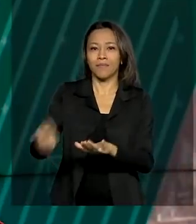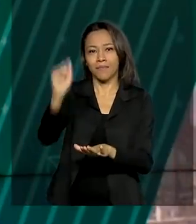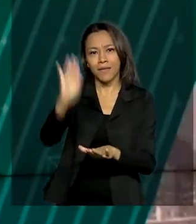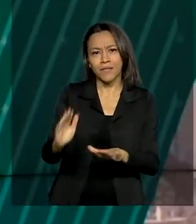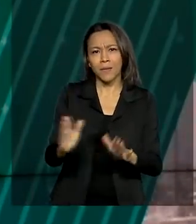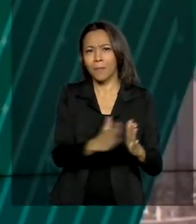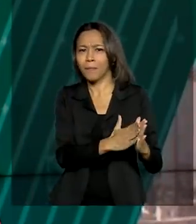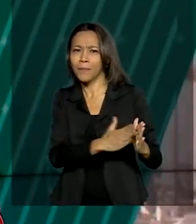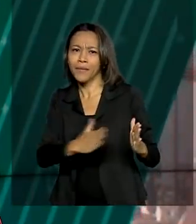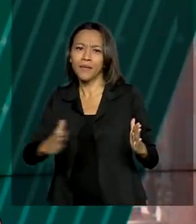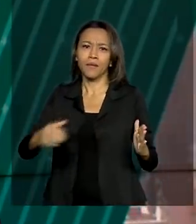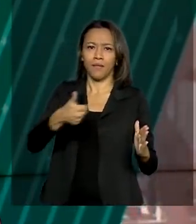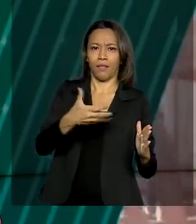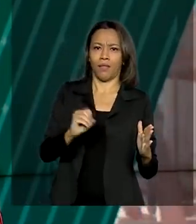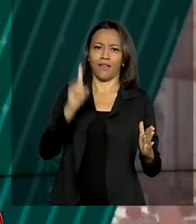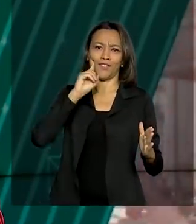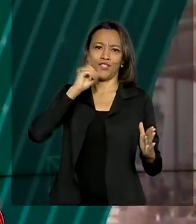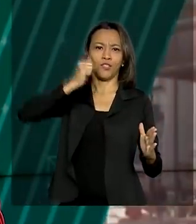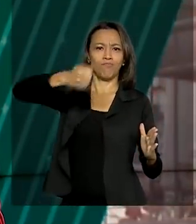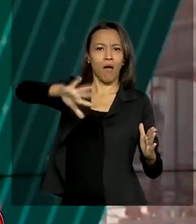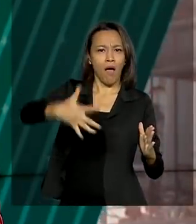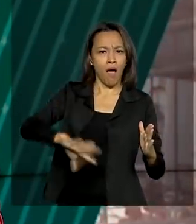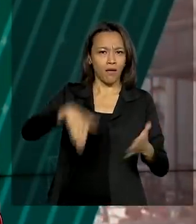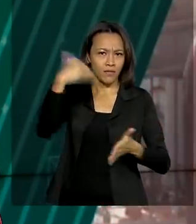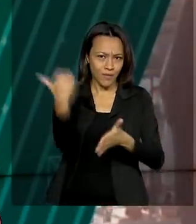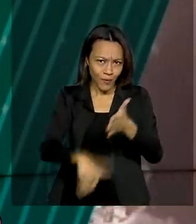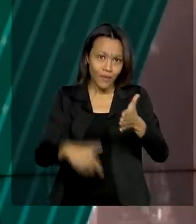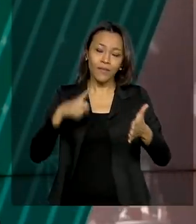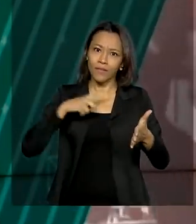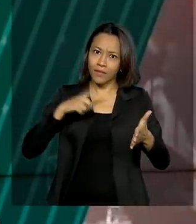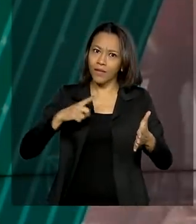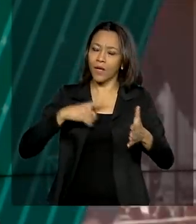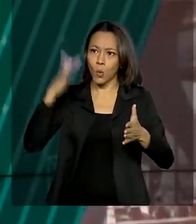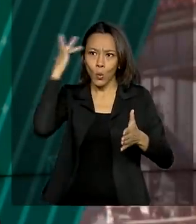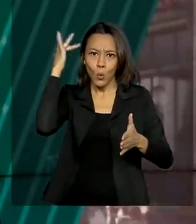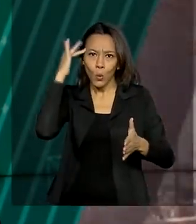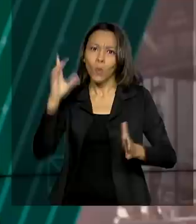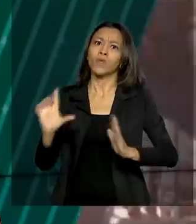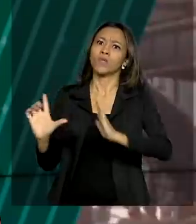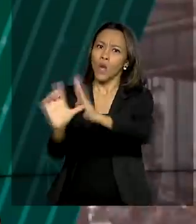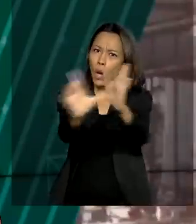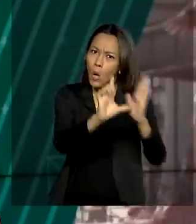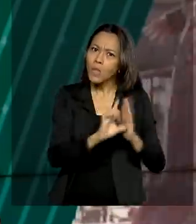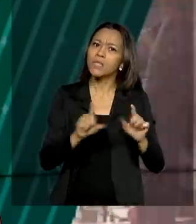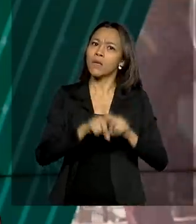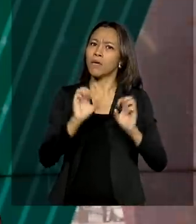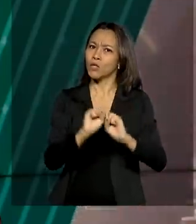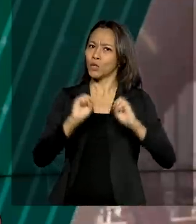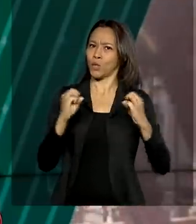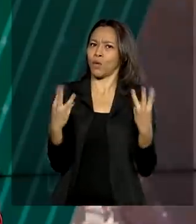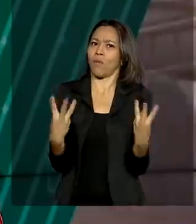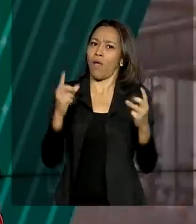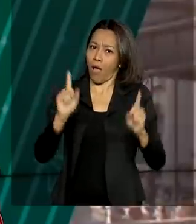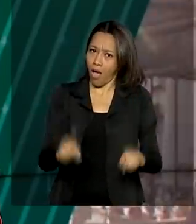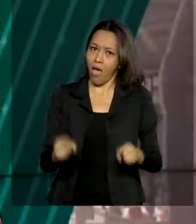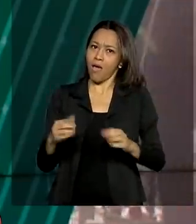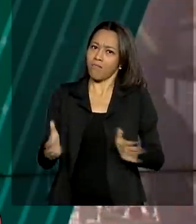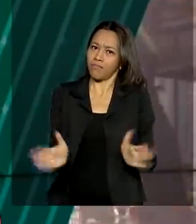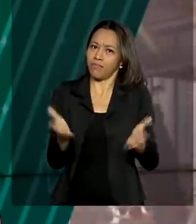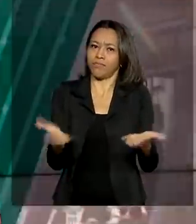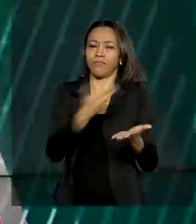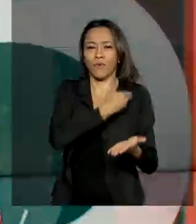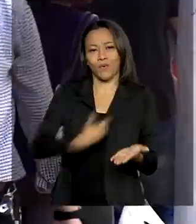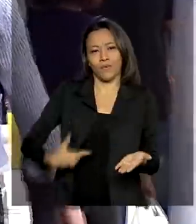de promoções e descontos no comércio, incluindo grandes redes varejistas e shoppings. O evento é promovido pelo governo federal.